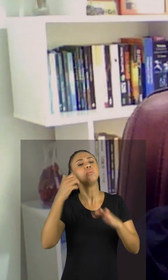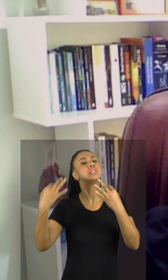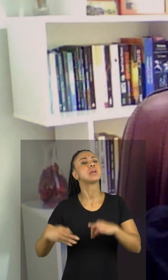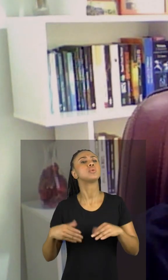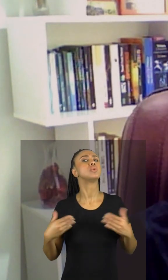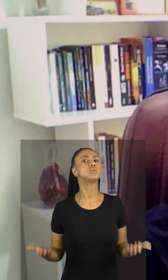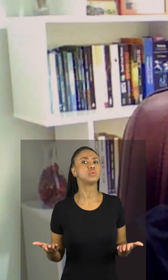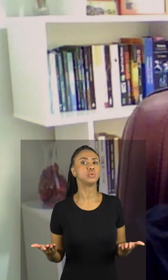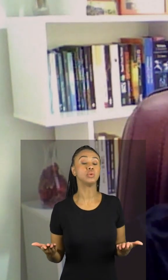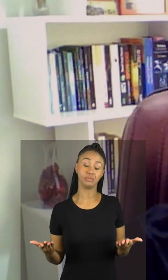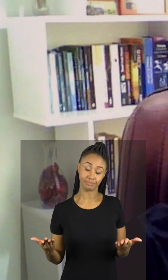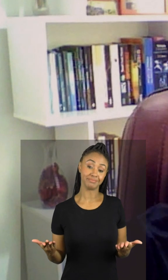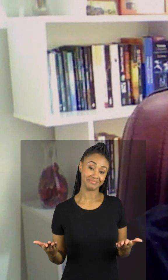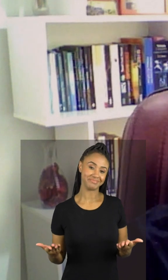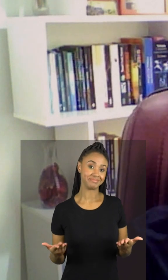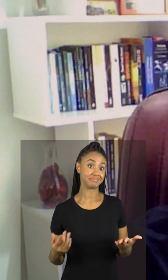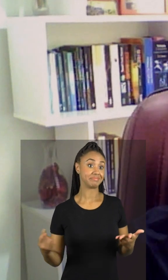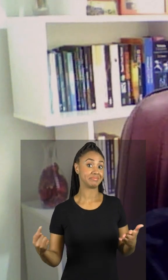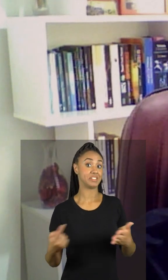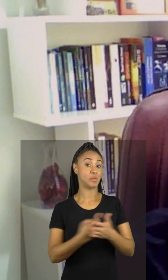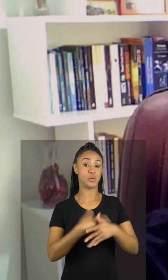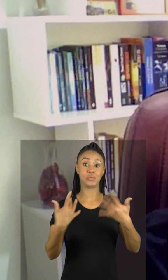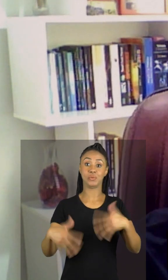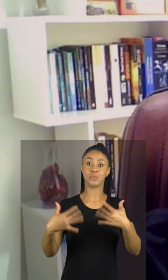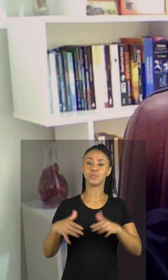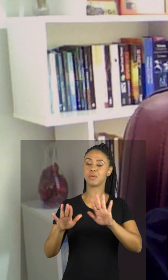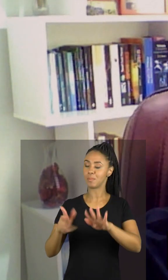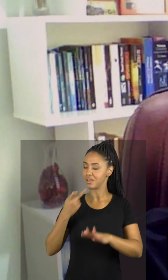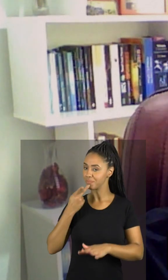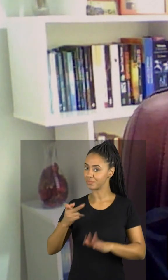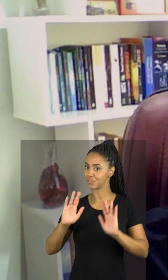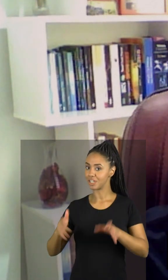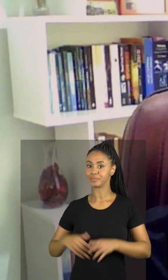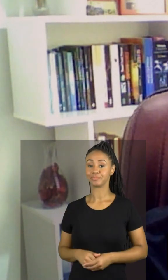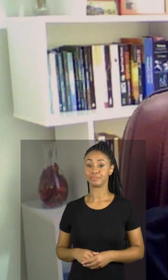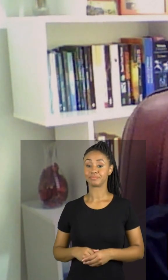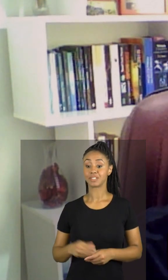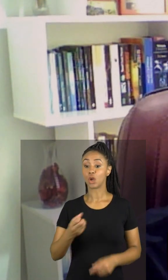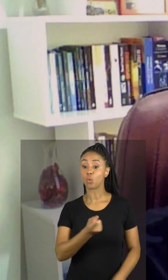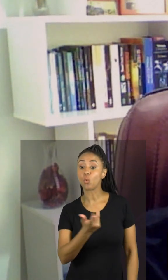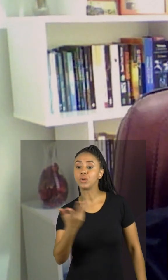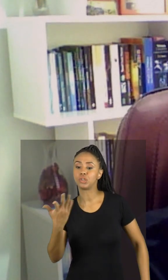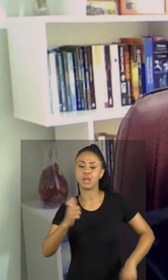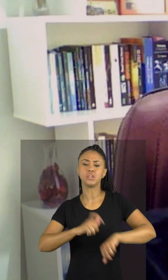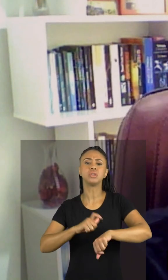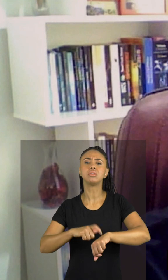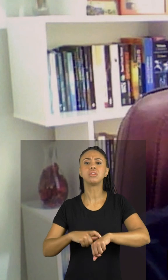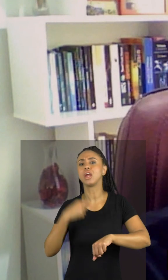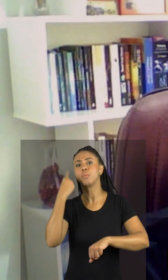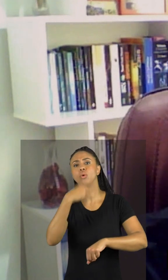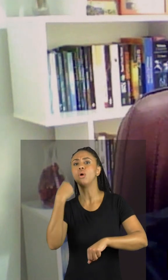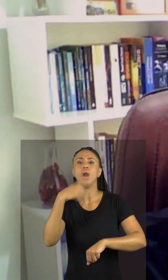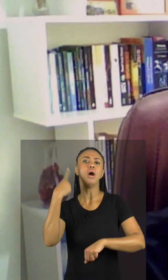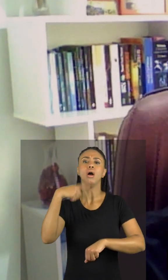Essa seria, aí é a pergunta de milhões, né? Mas posso adiantar a vocês que essa quantidade de sono, ela varia